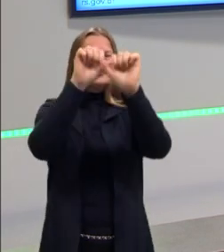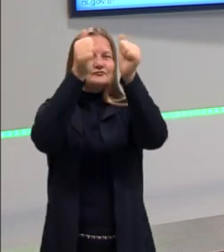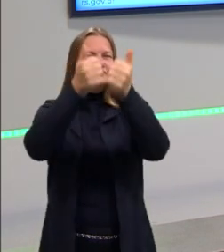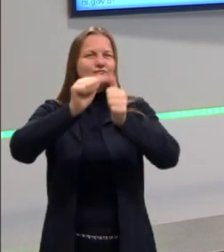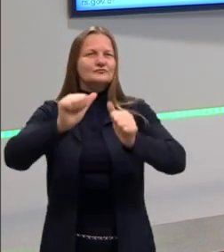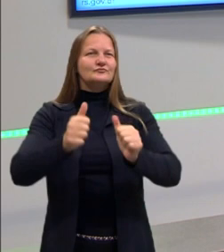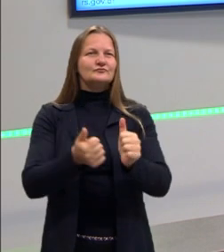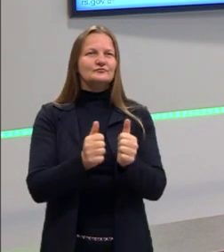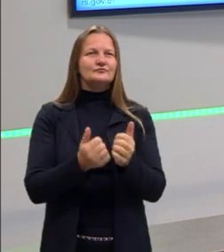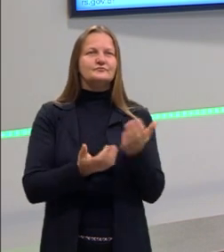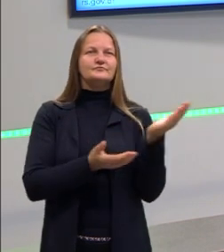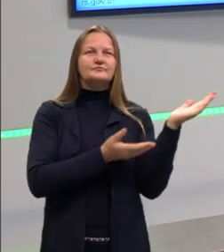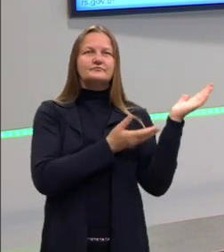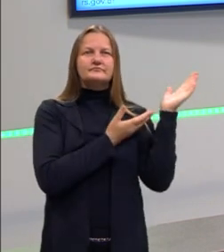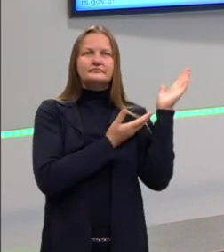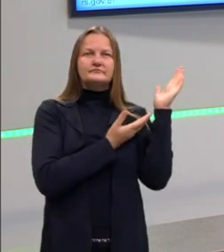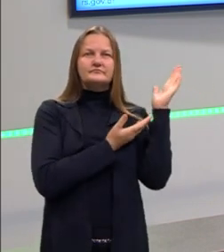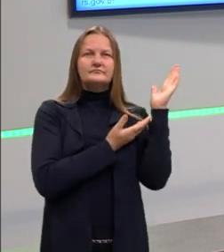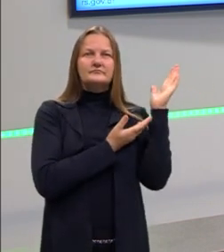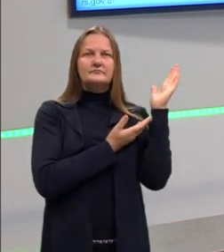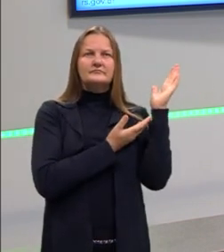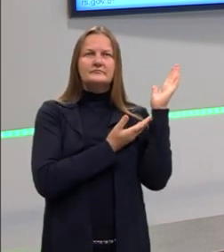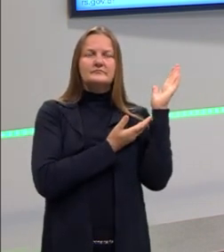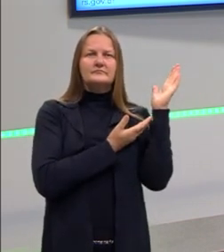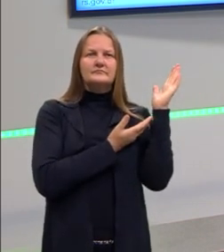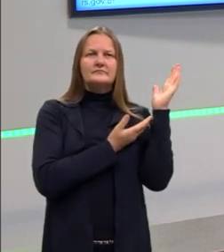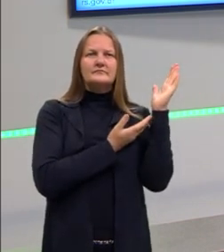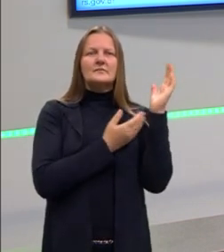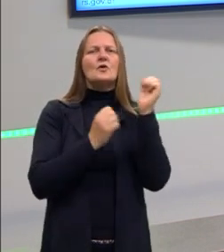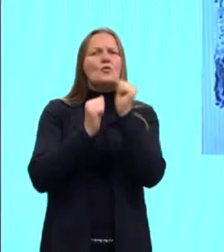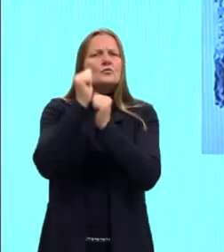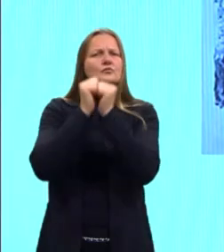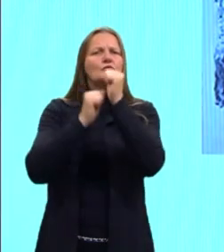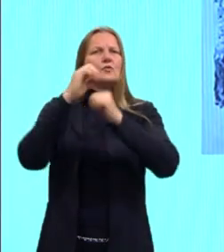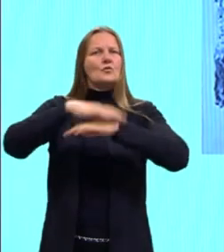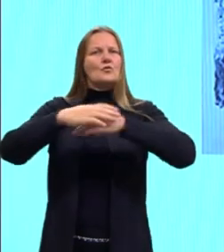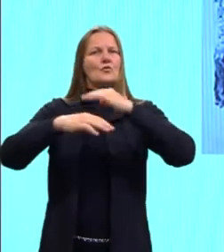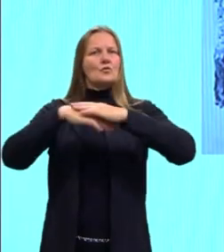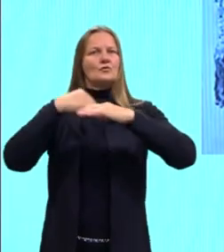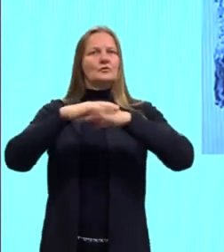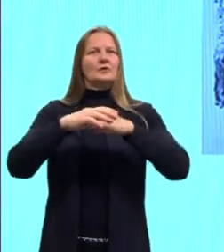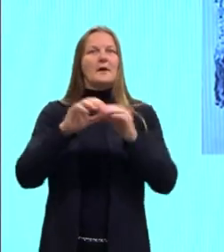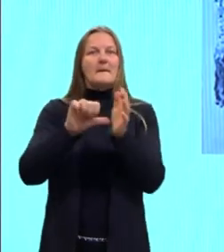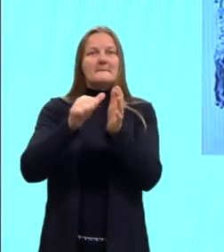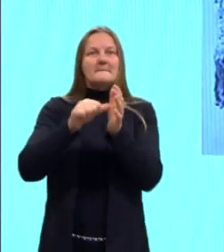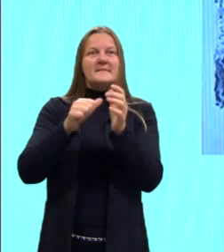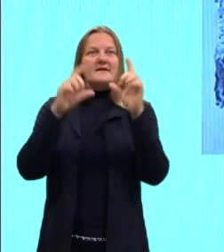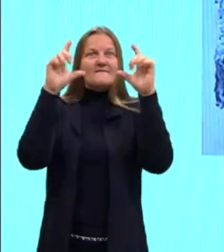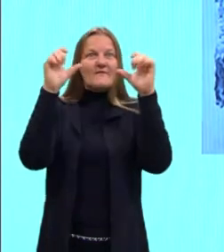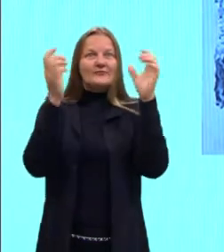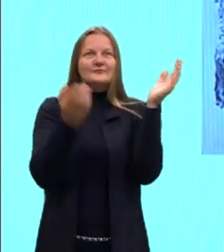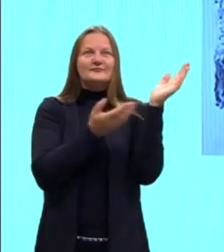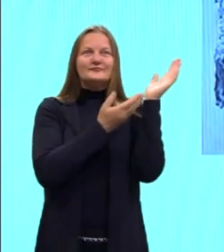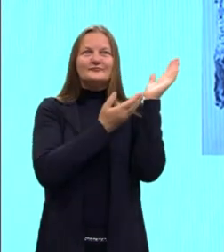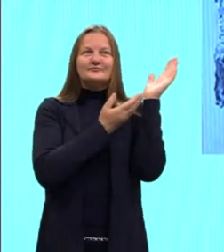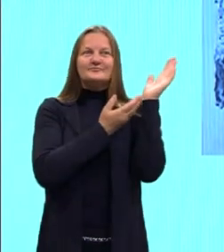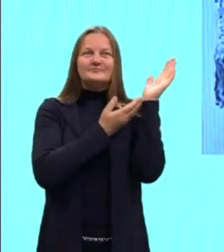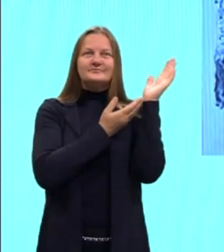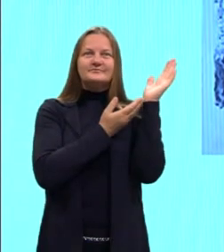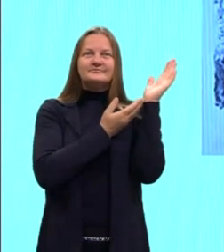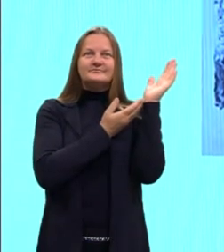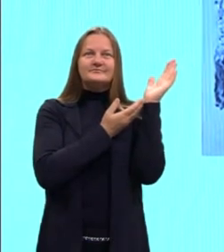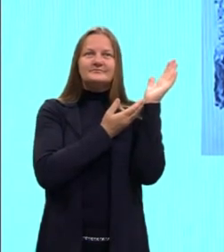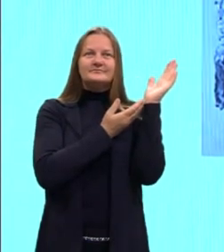imagens aí feitas a lápis, né? São construídas. Uma é justamente essa primeira aqui de cima, é mostrando essa